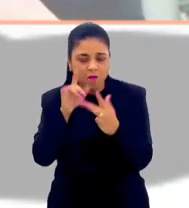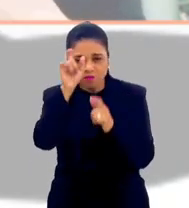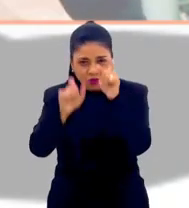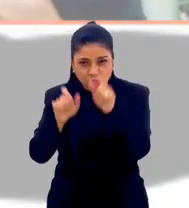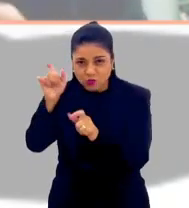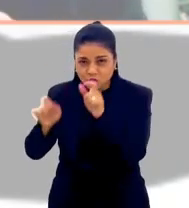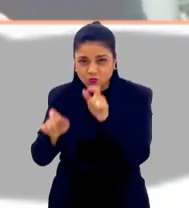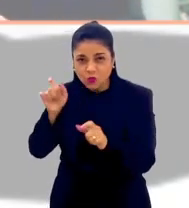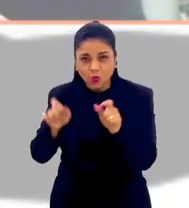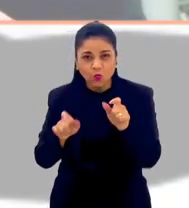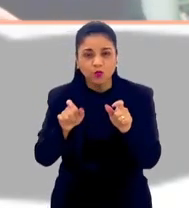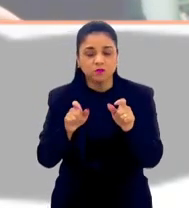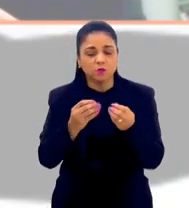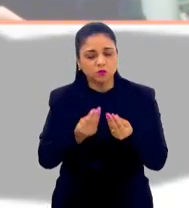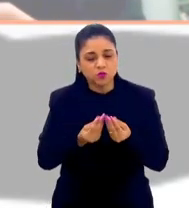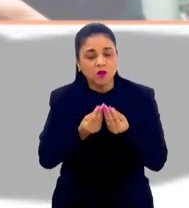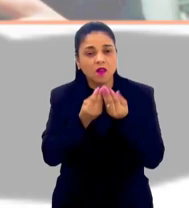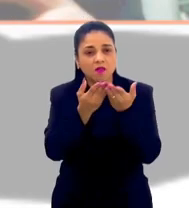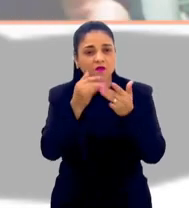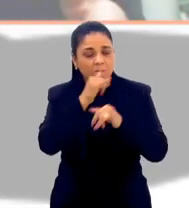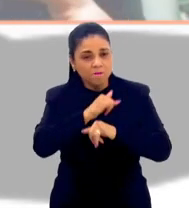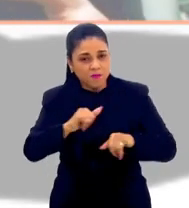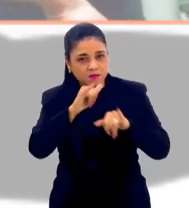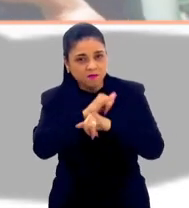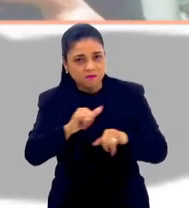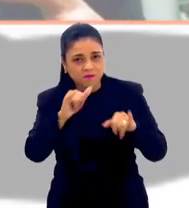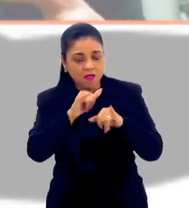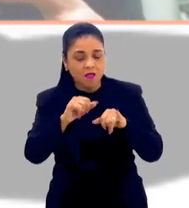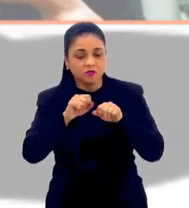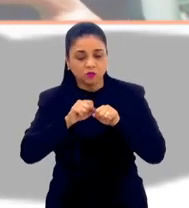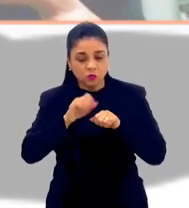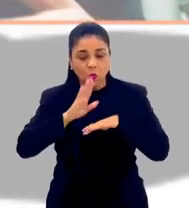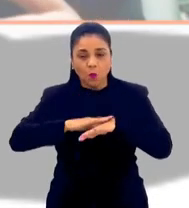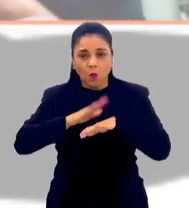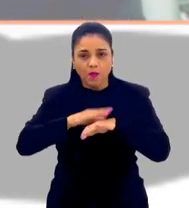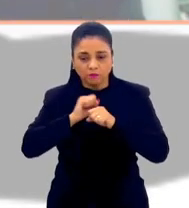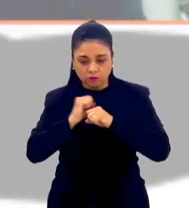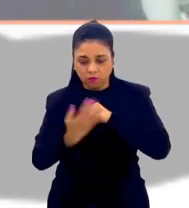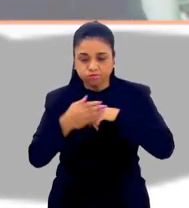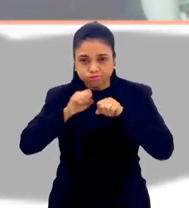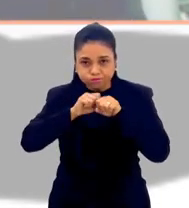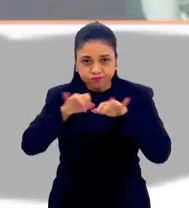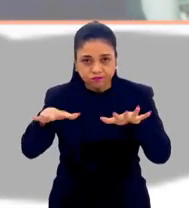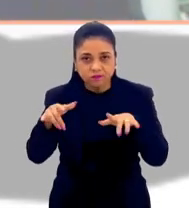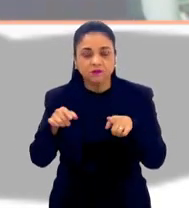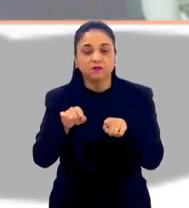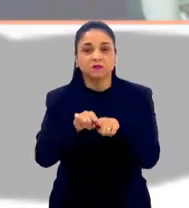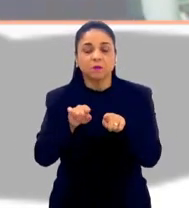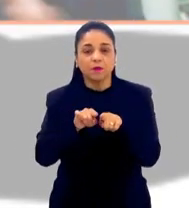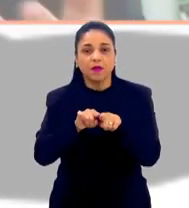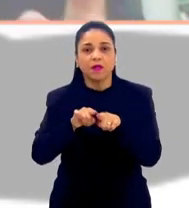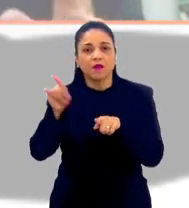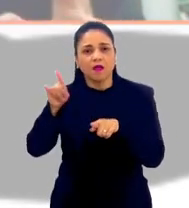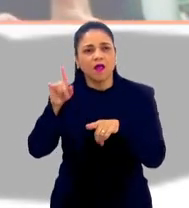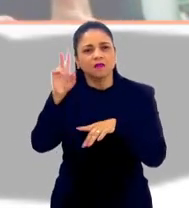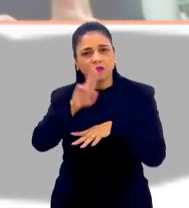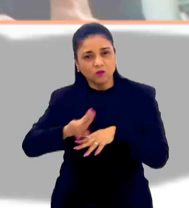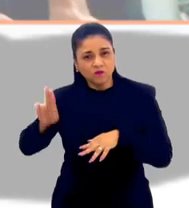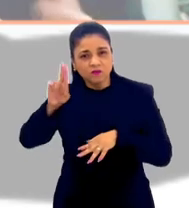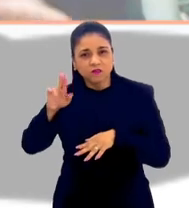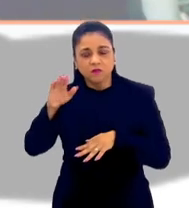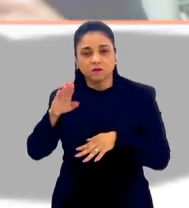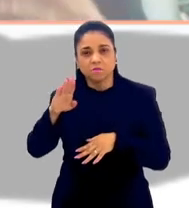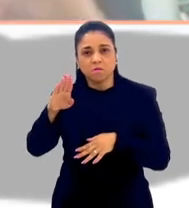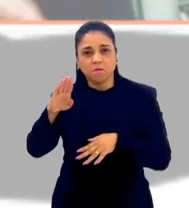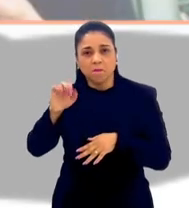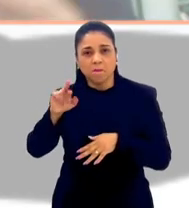né? Para quantas pessoas eu pude levar uma mensagem em tempos de incerteza da pandemia? Eu pude me certificar por Berkeley, fazendo um